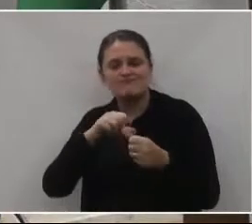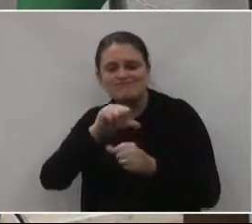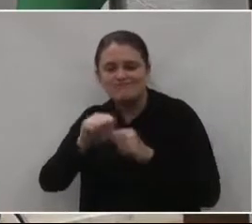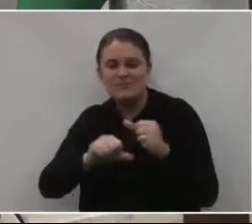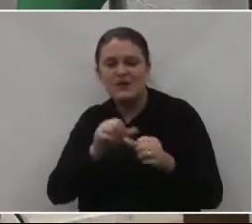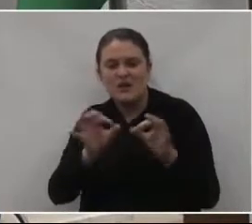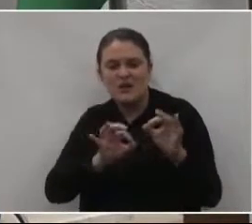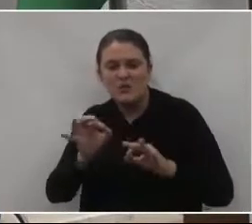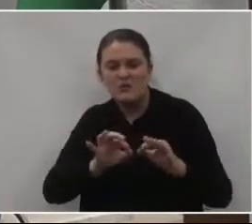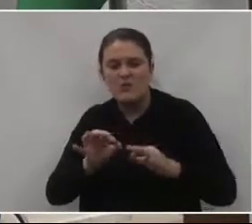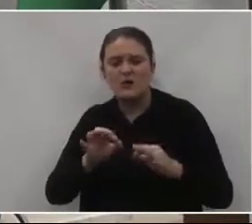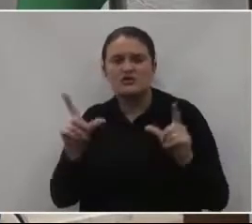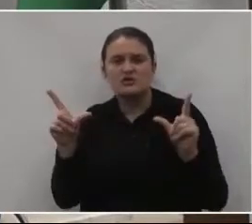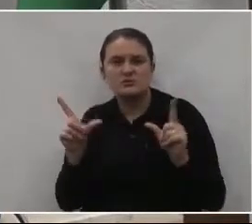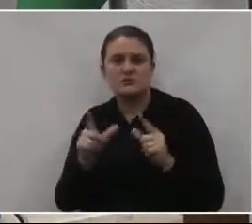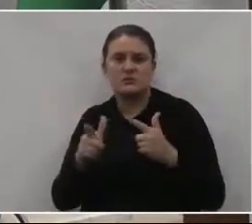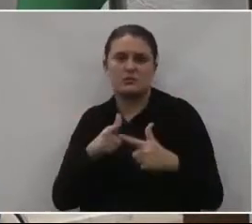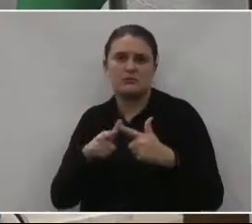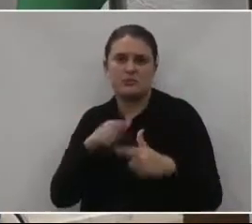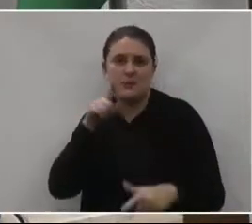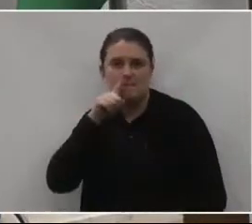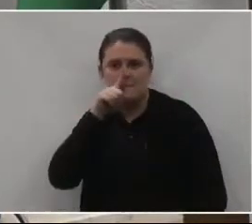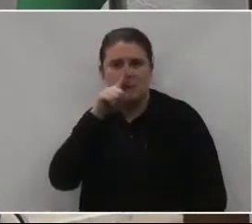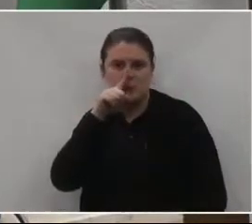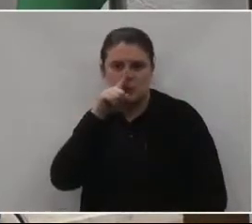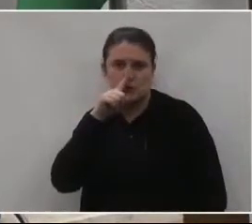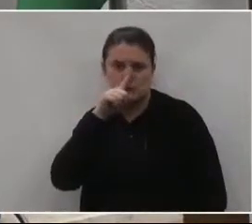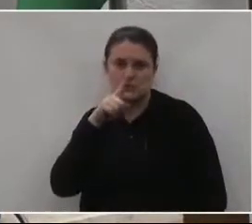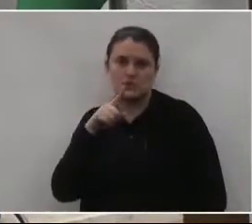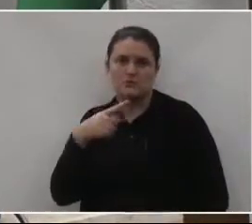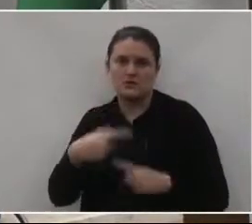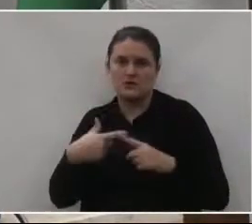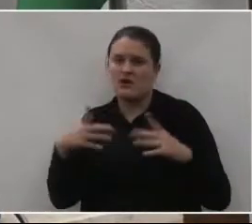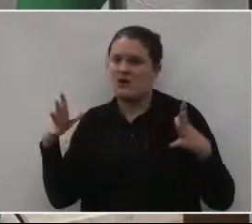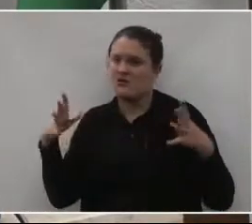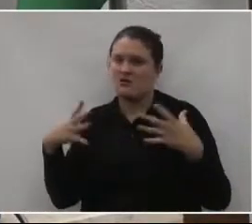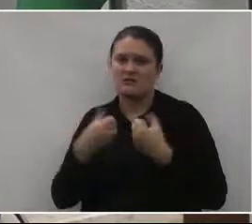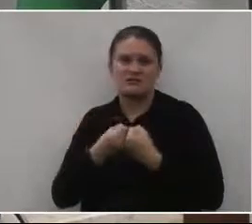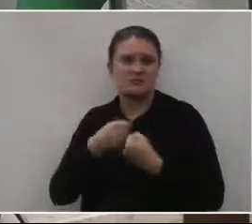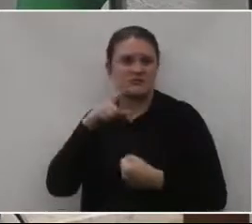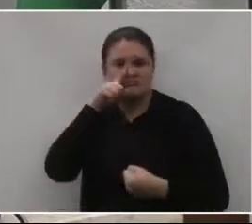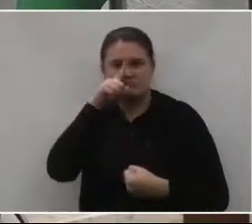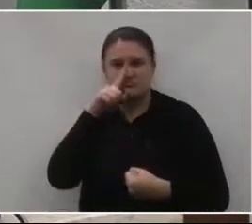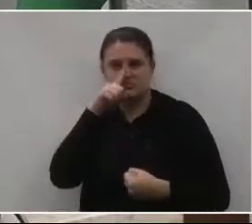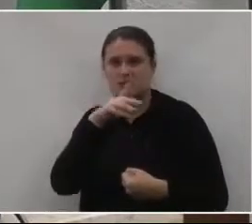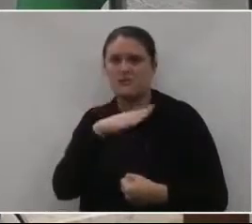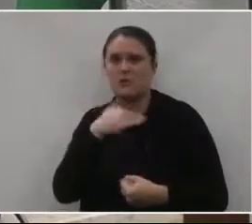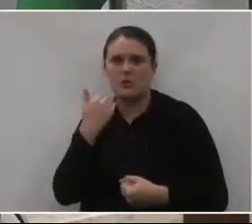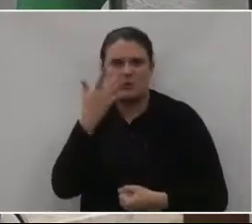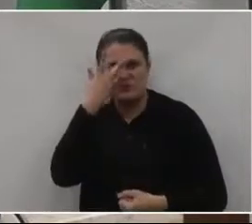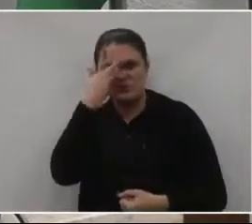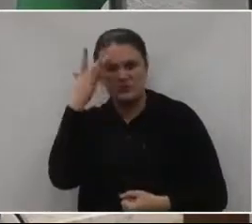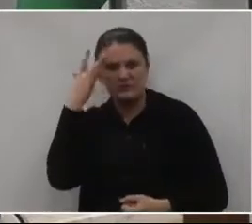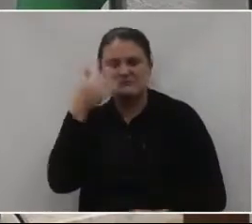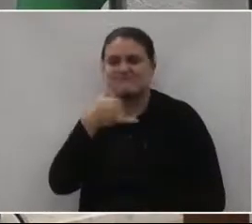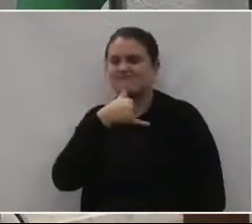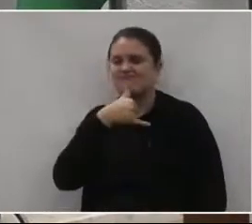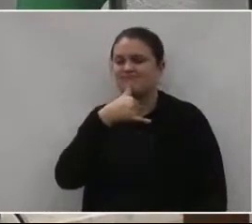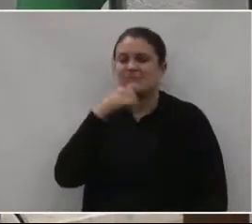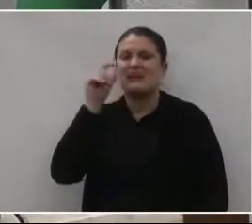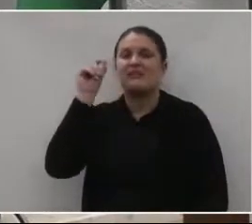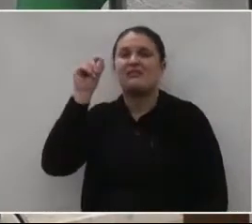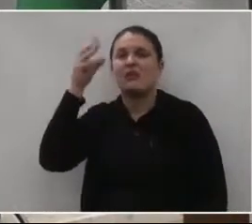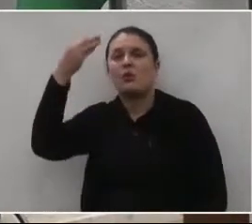minimizar essa fatalidade e que todos sabem quem foi o